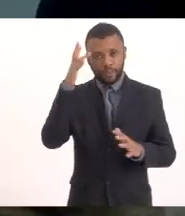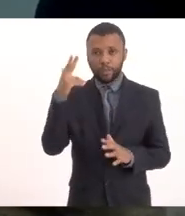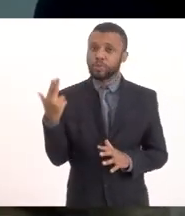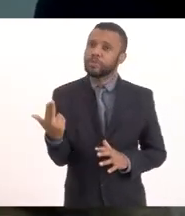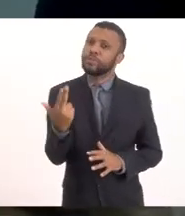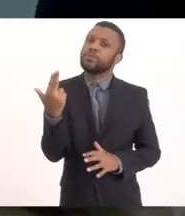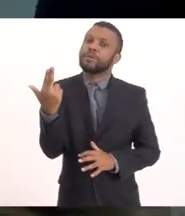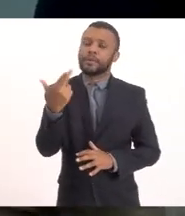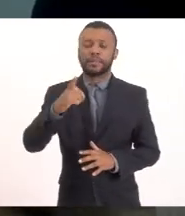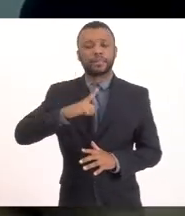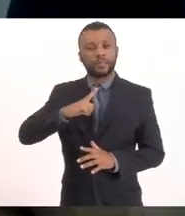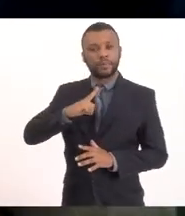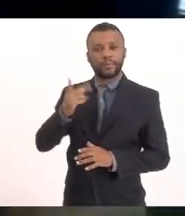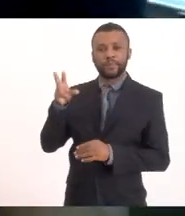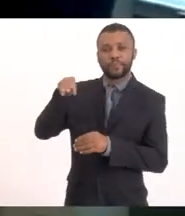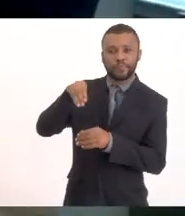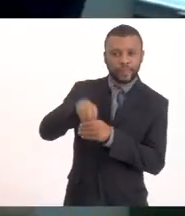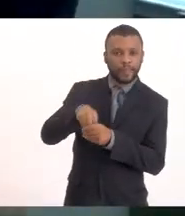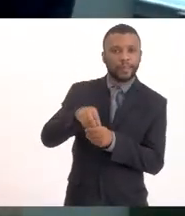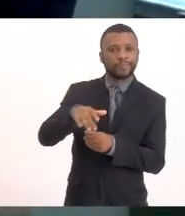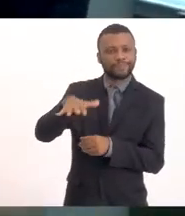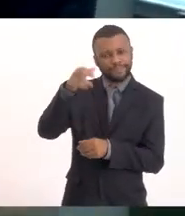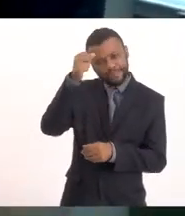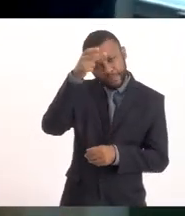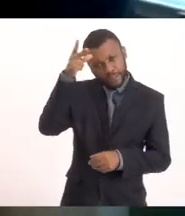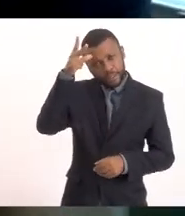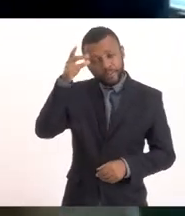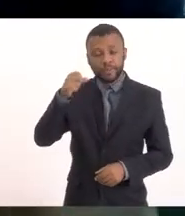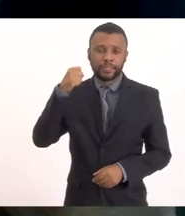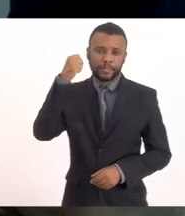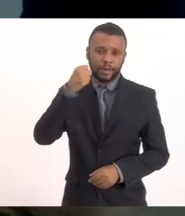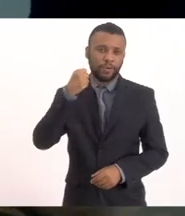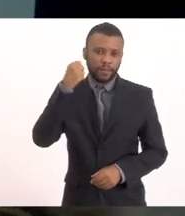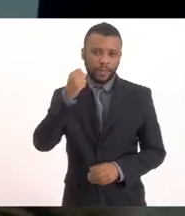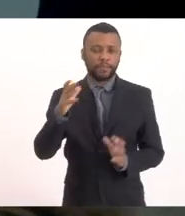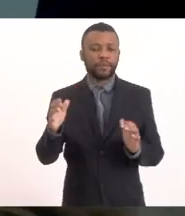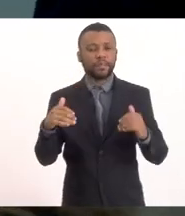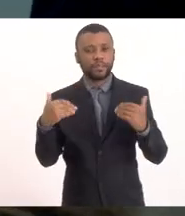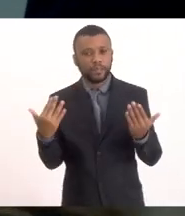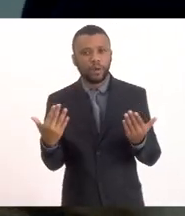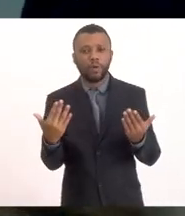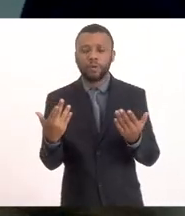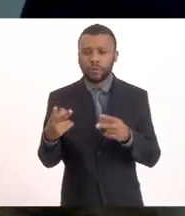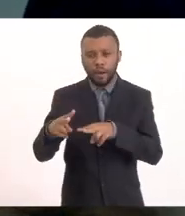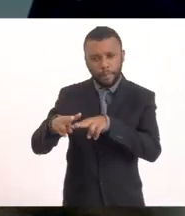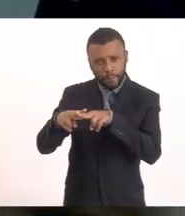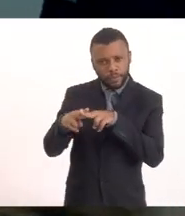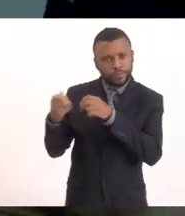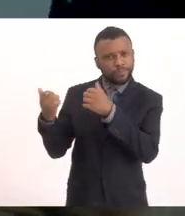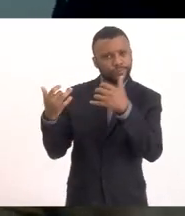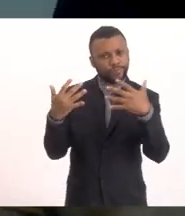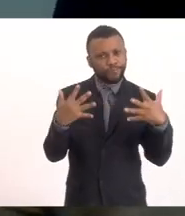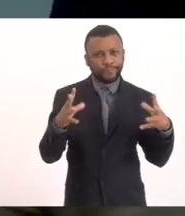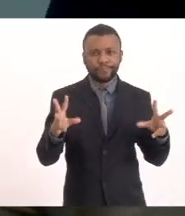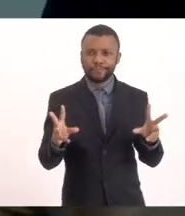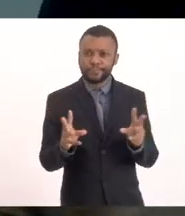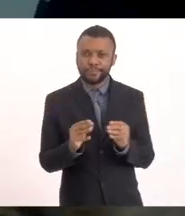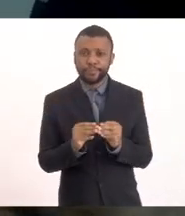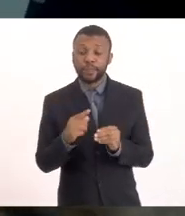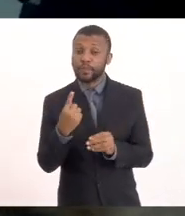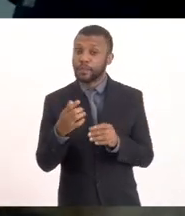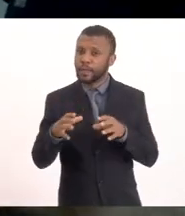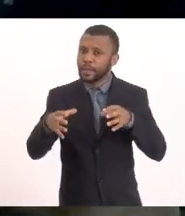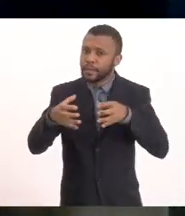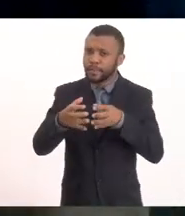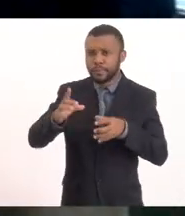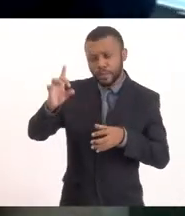encontrando O Município de Saquarema Então Mediante isso A gente A nossa equipe Da